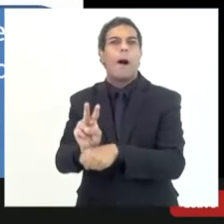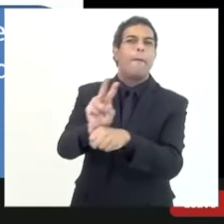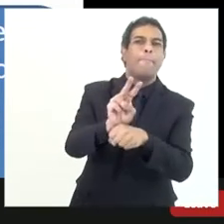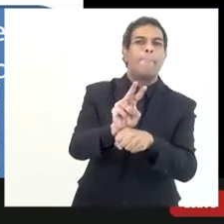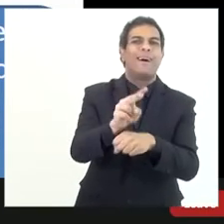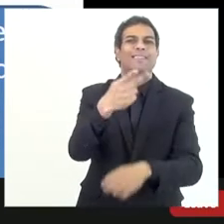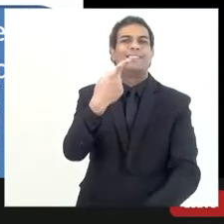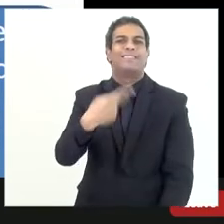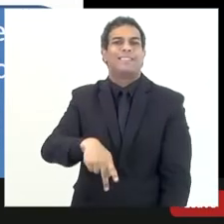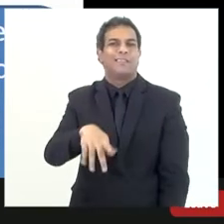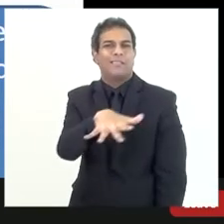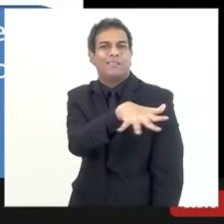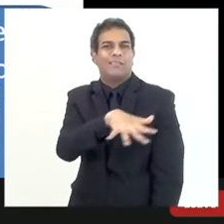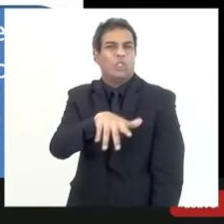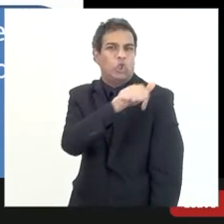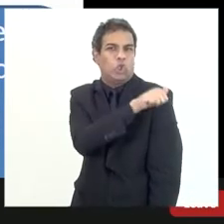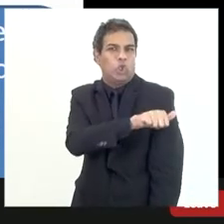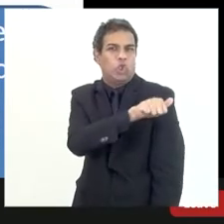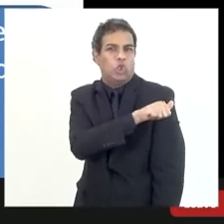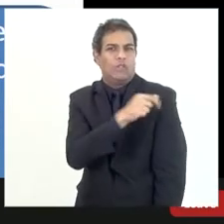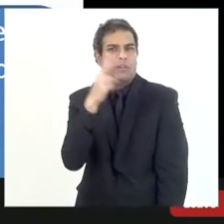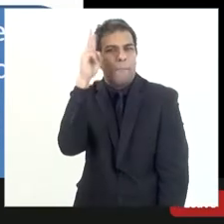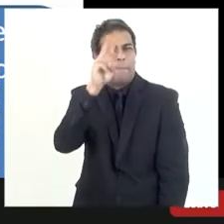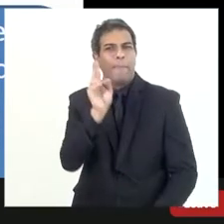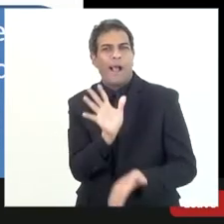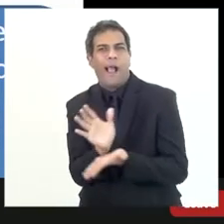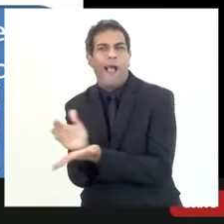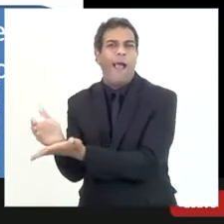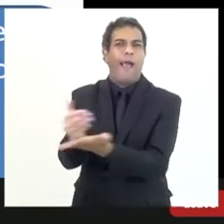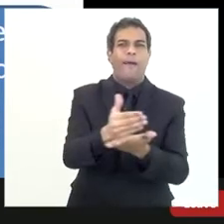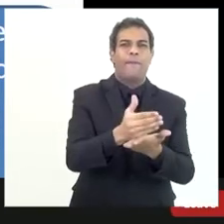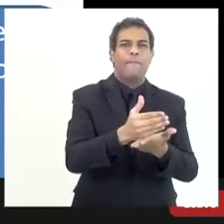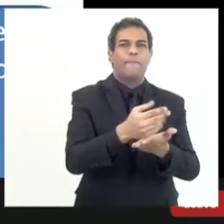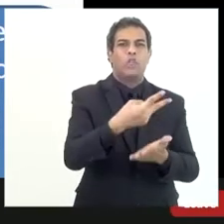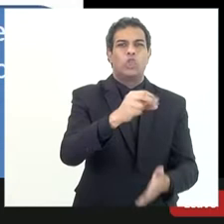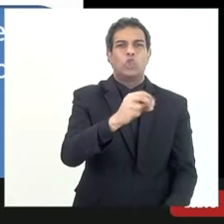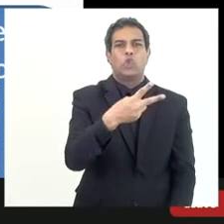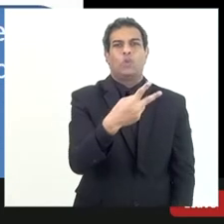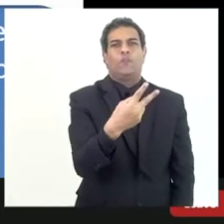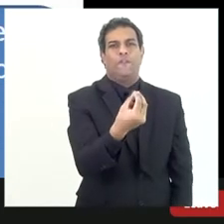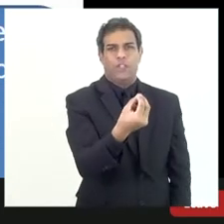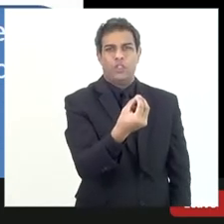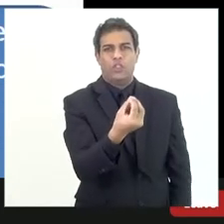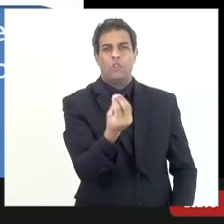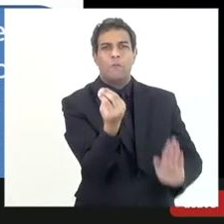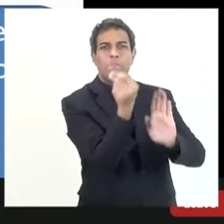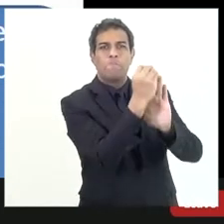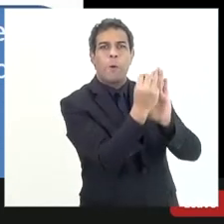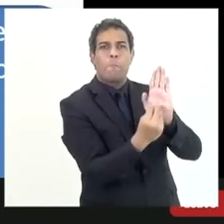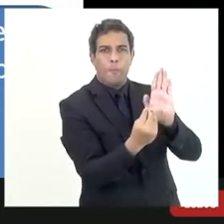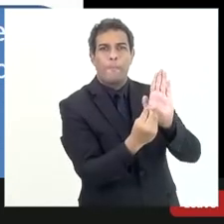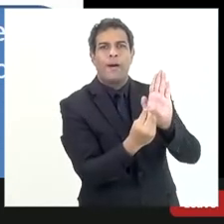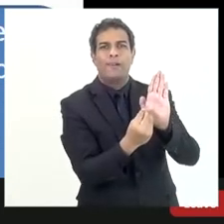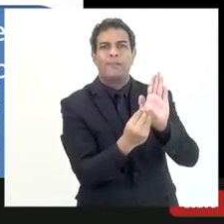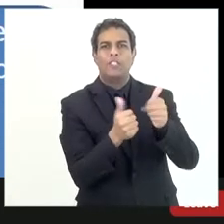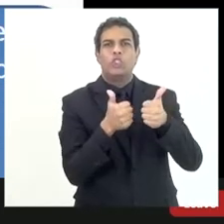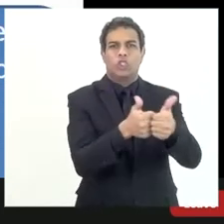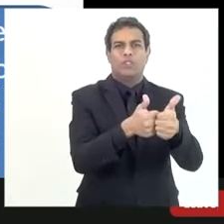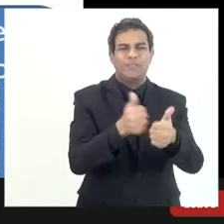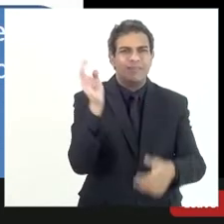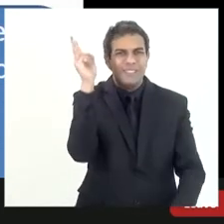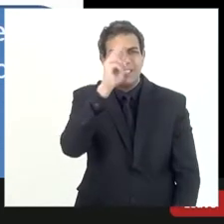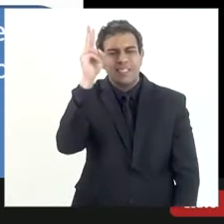financeira do balanço geral do estado em 2020 que está anexo às contas né aí como eu já expliquei para o deputado